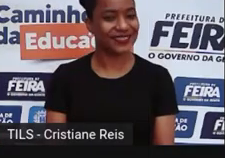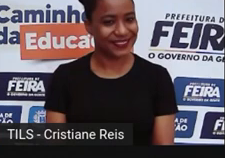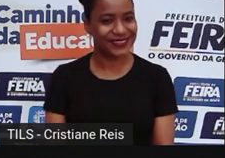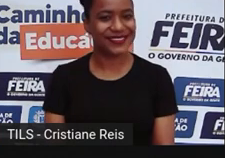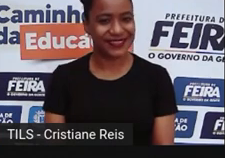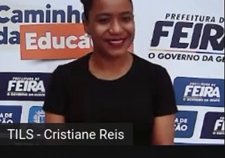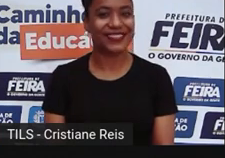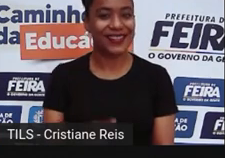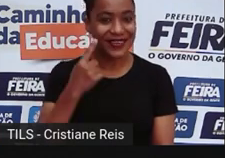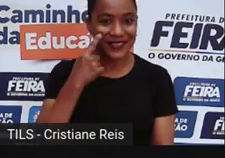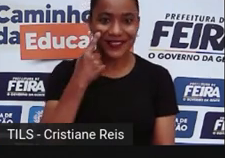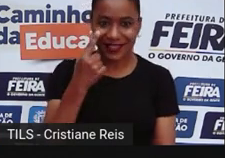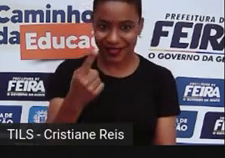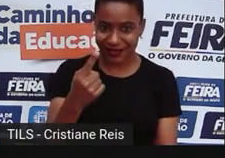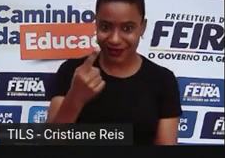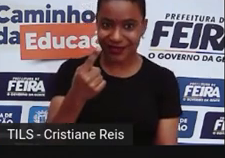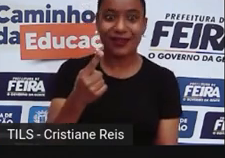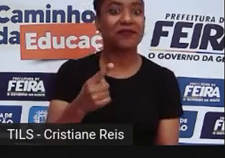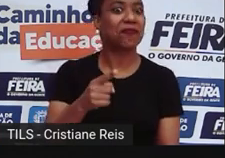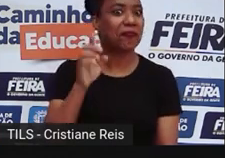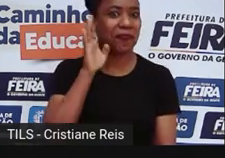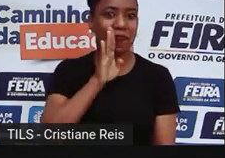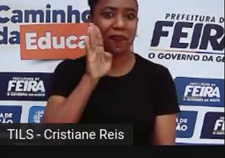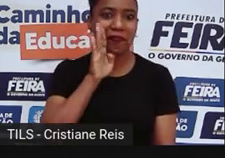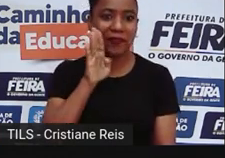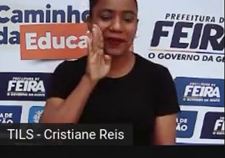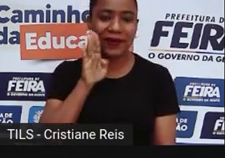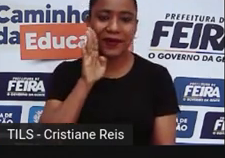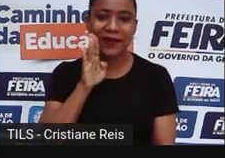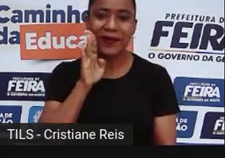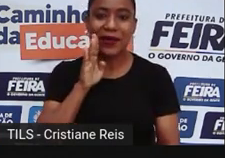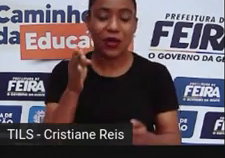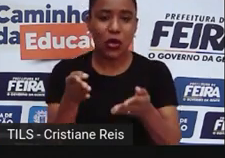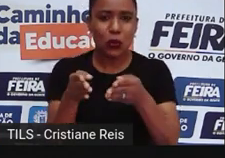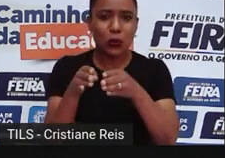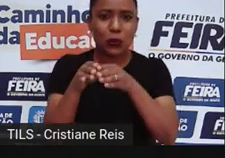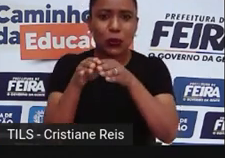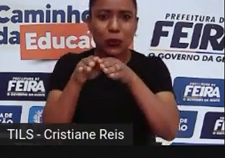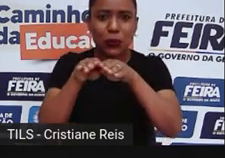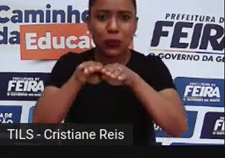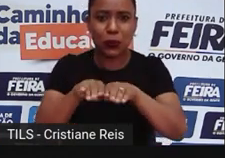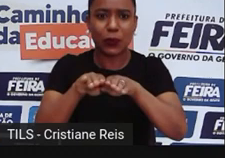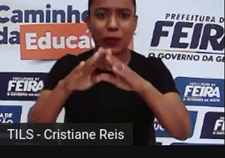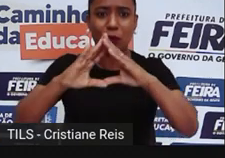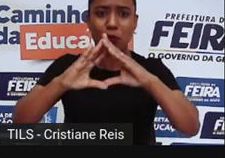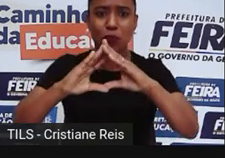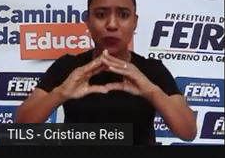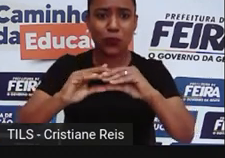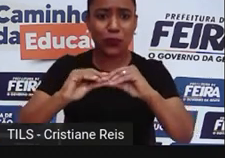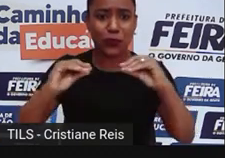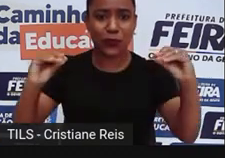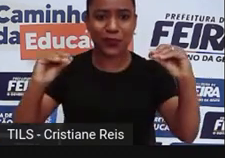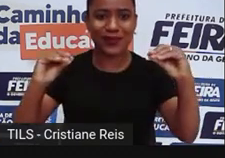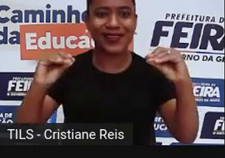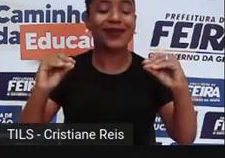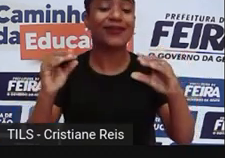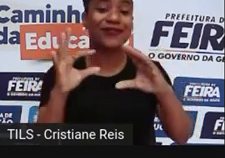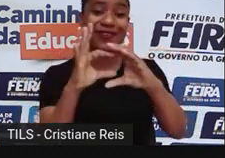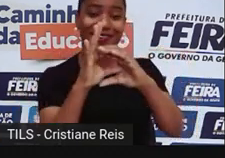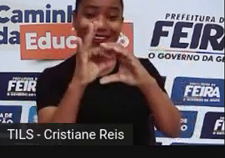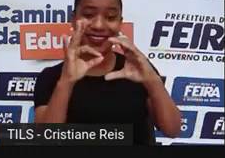Você viu a ferida se fechando com o passar dos dias? Isso são células que vão se